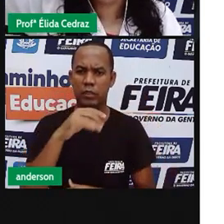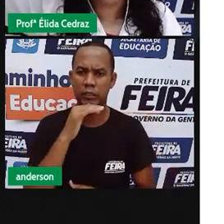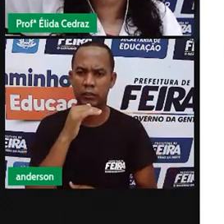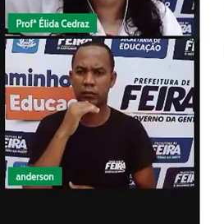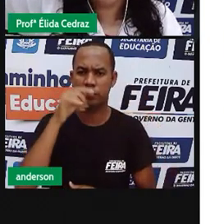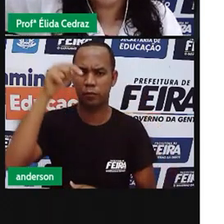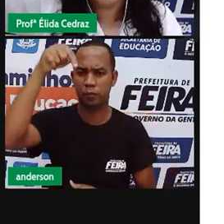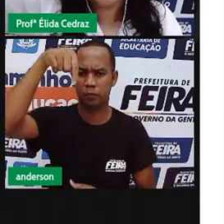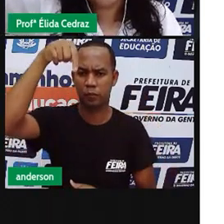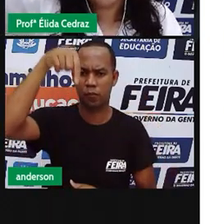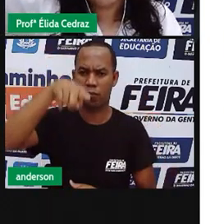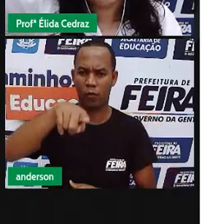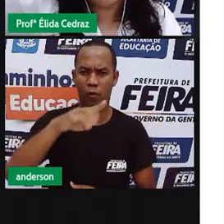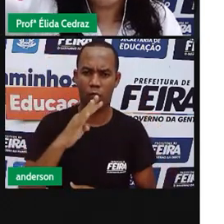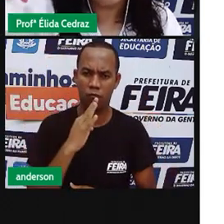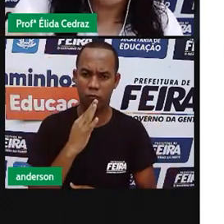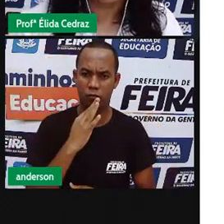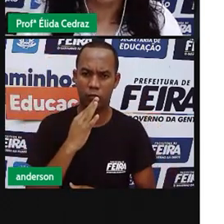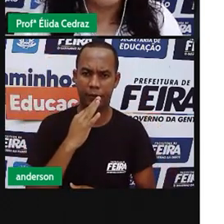amarela está apontando.